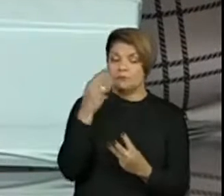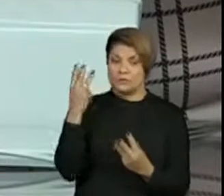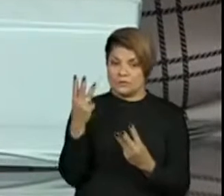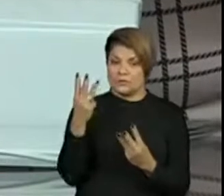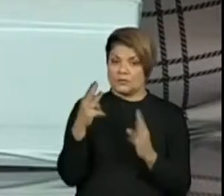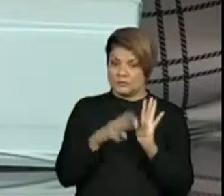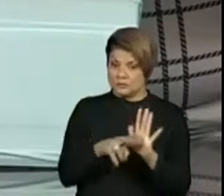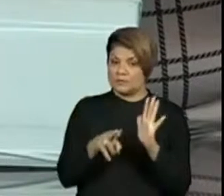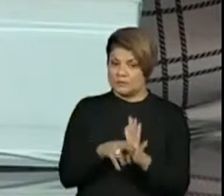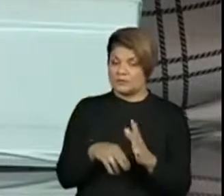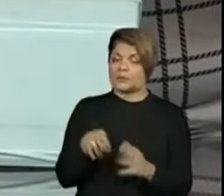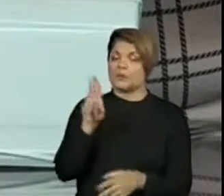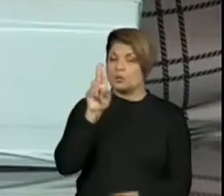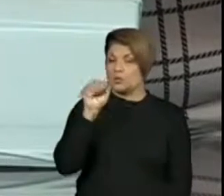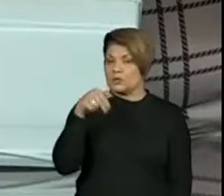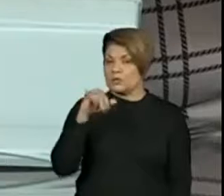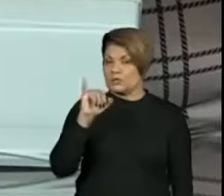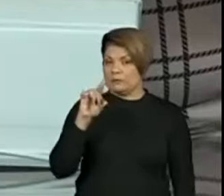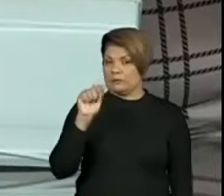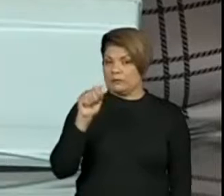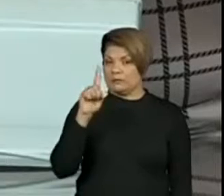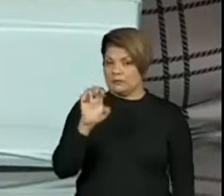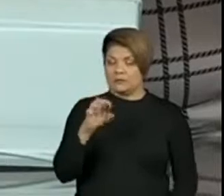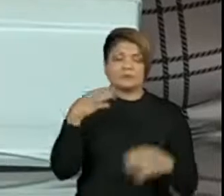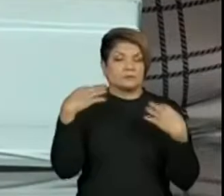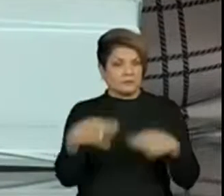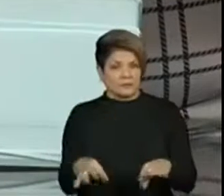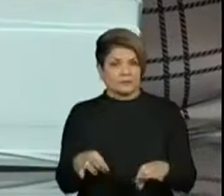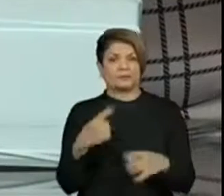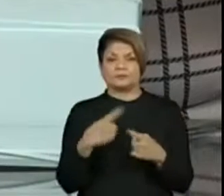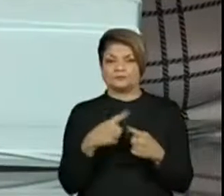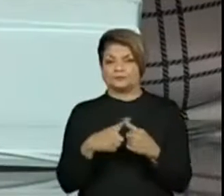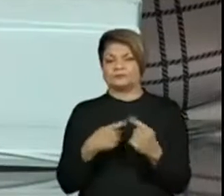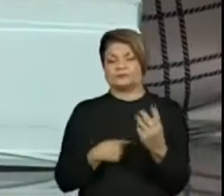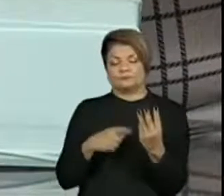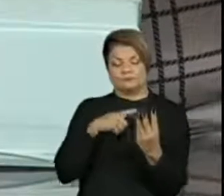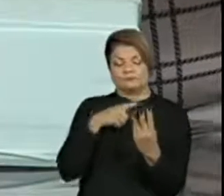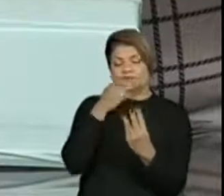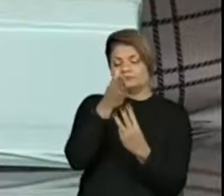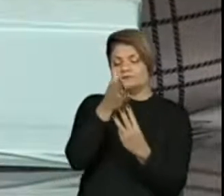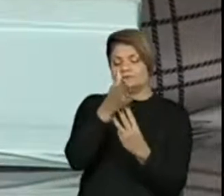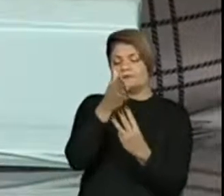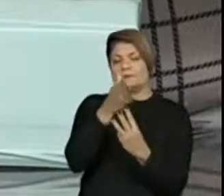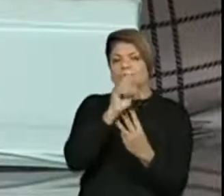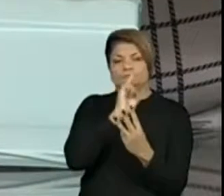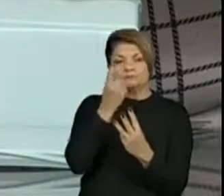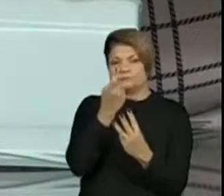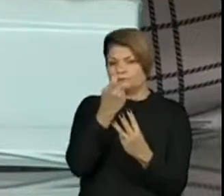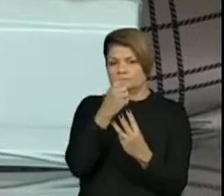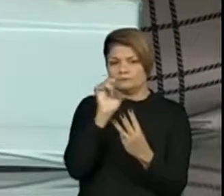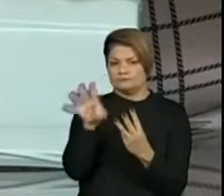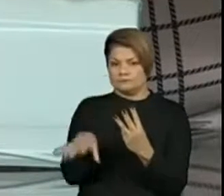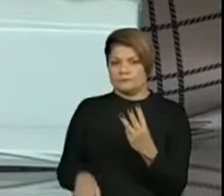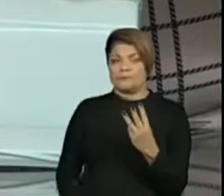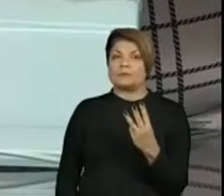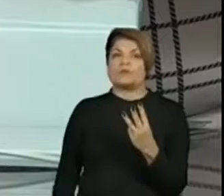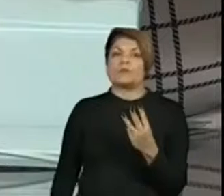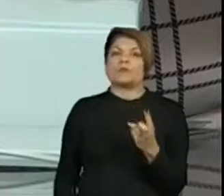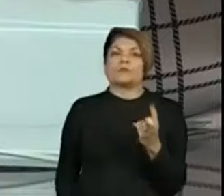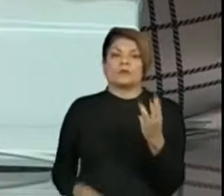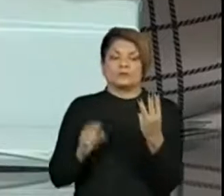representa a unidade, certo? Porque nós temos apenas um algarismo. Se aqui é a posição da centena,